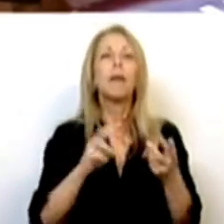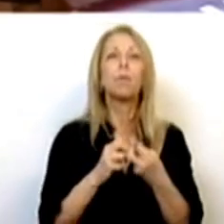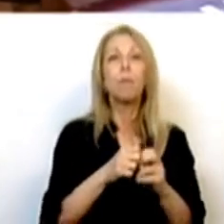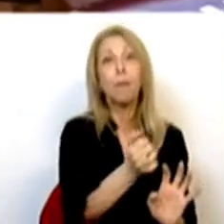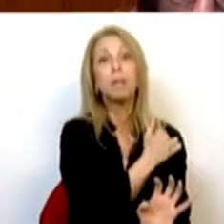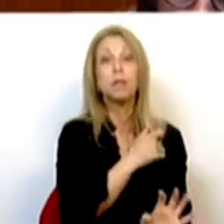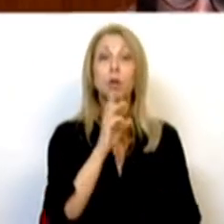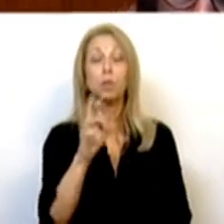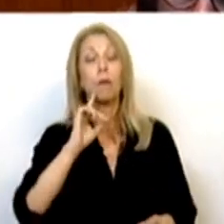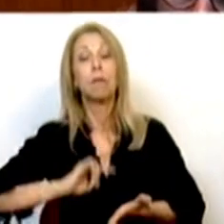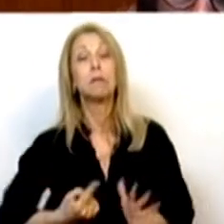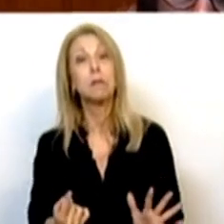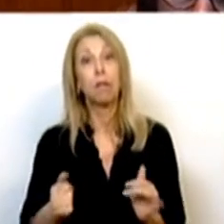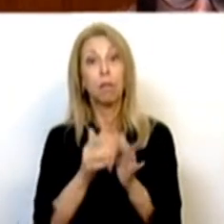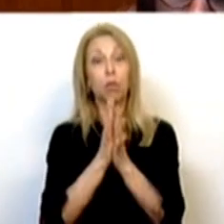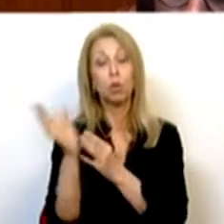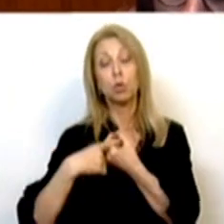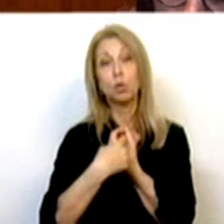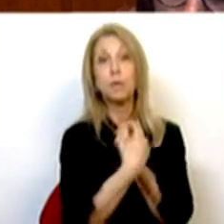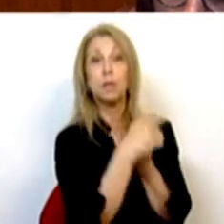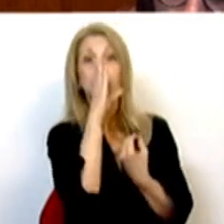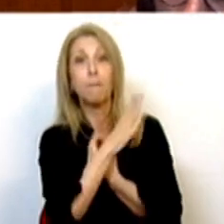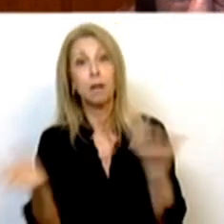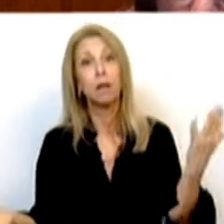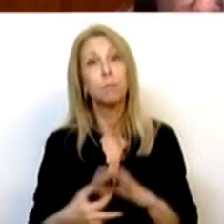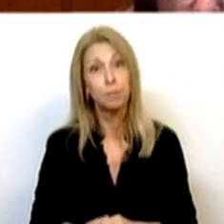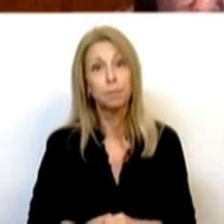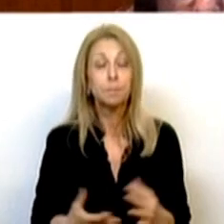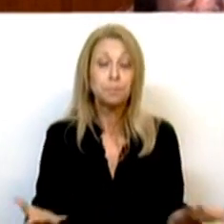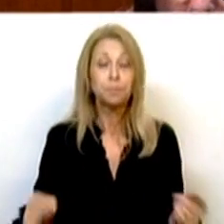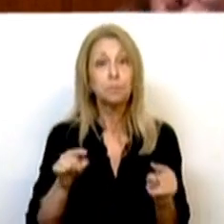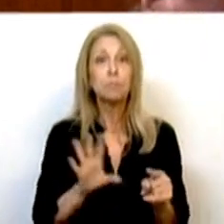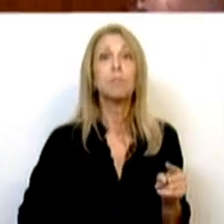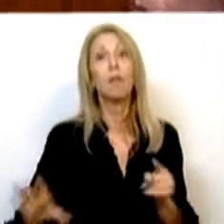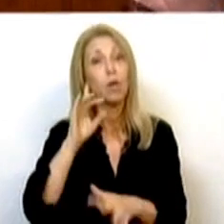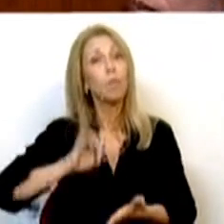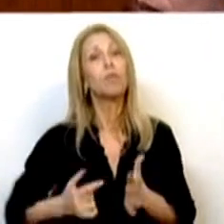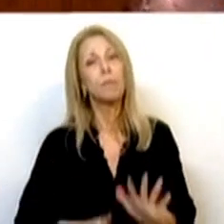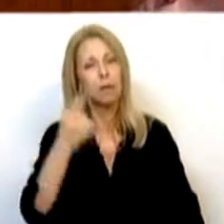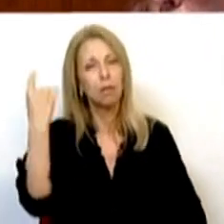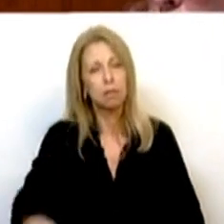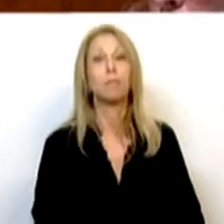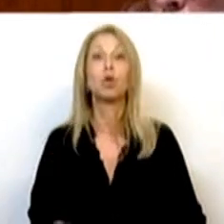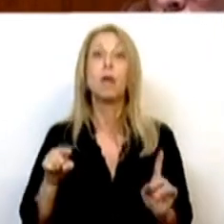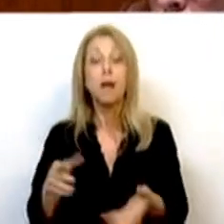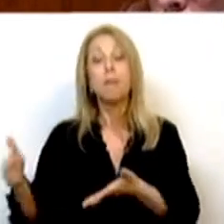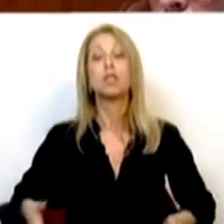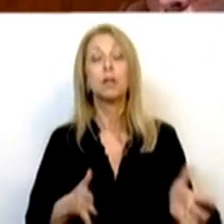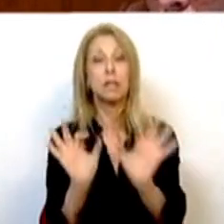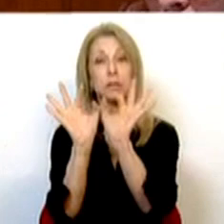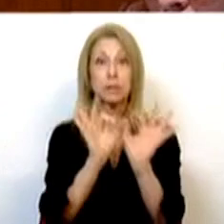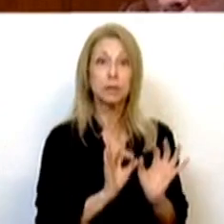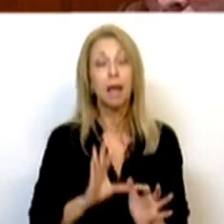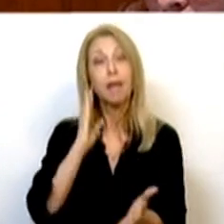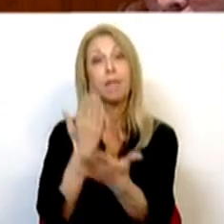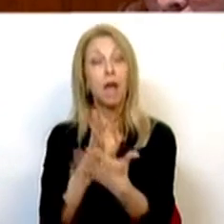resposta é a necessidade de encontrarmos todos os parceiros para a sua concretização e esse é o instrumento fundamental que temos, é sermos todos parte de uma estratégia comum para